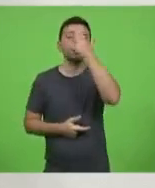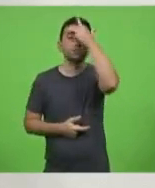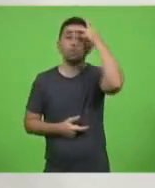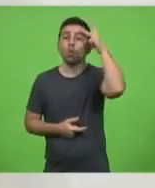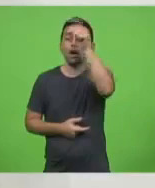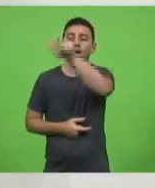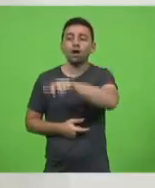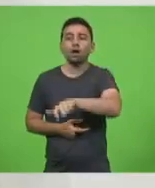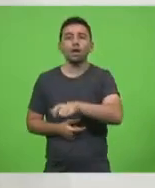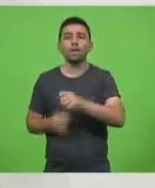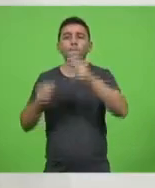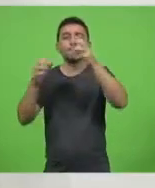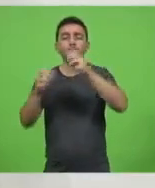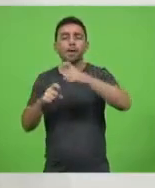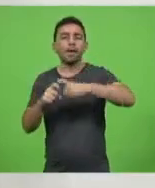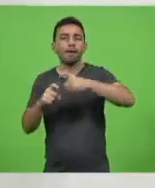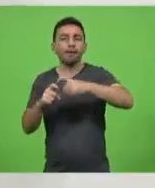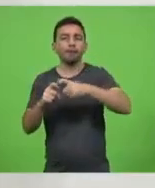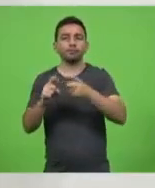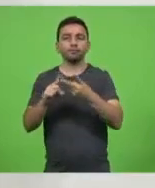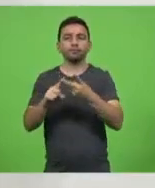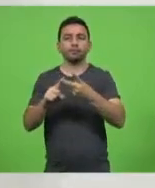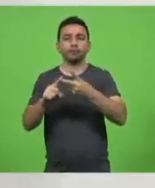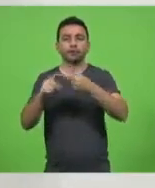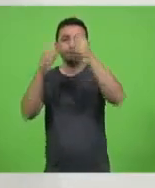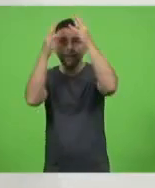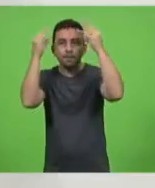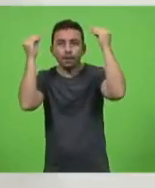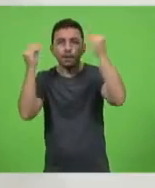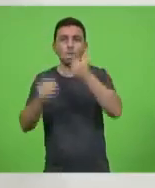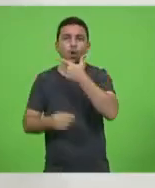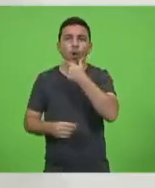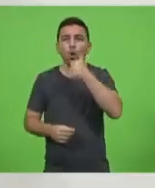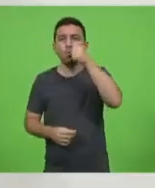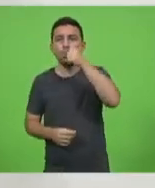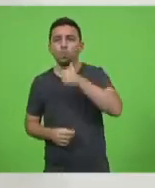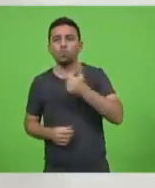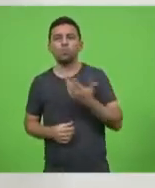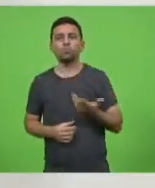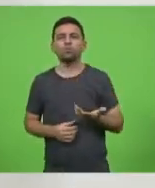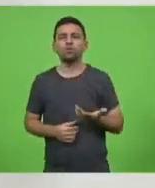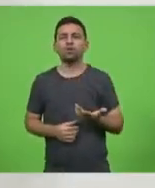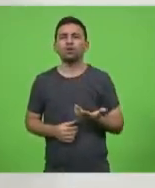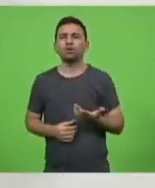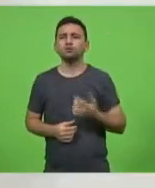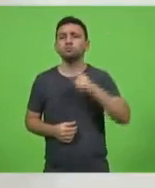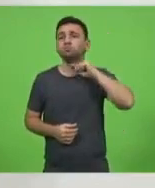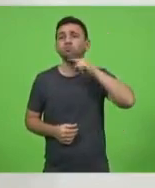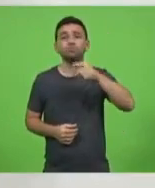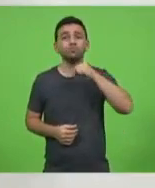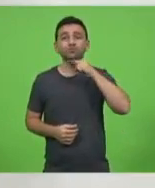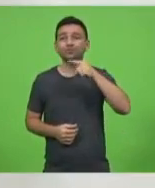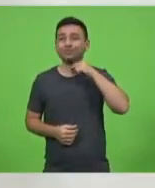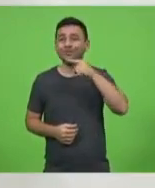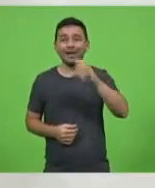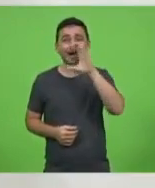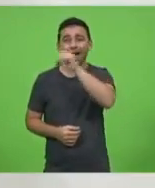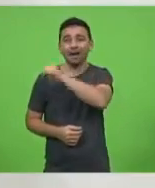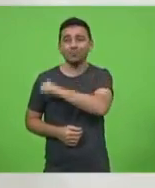os médicos, os enfermeiros, as enfermeiras, não vamos conseguir o dia para a noite.